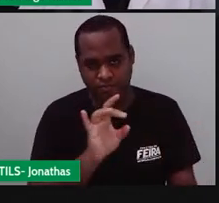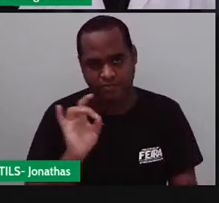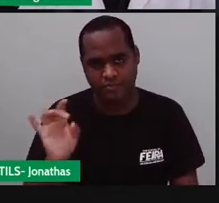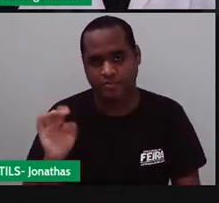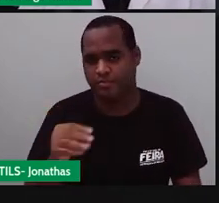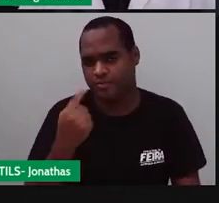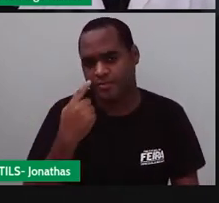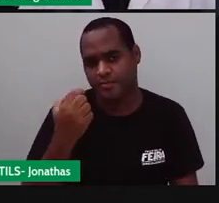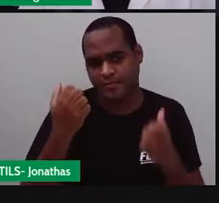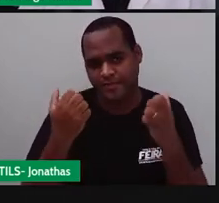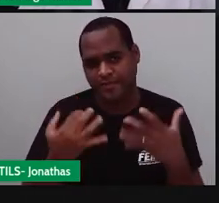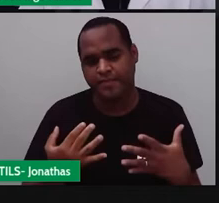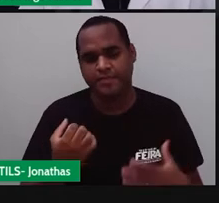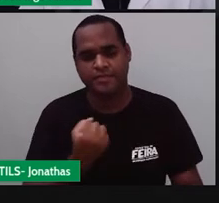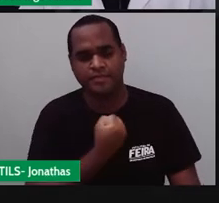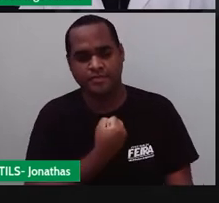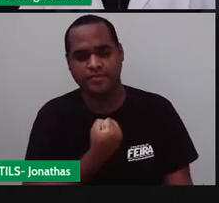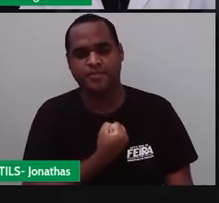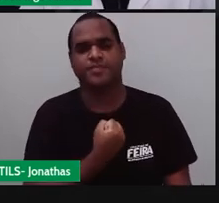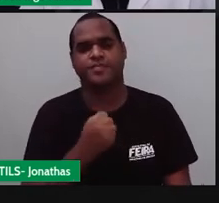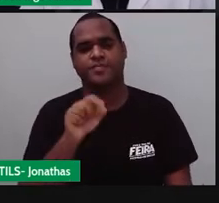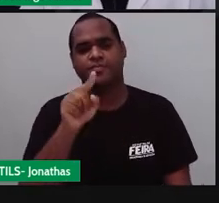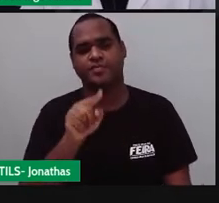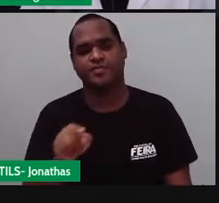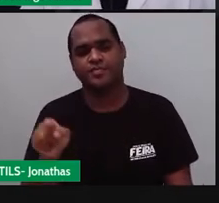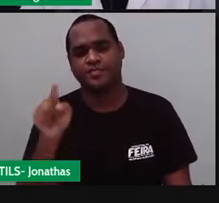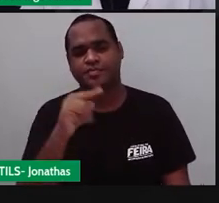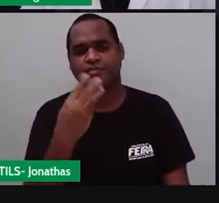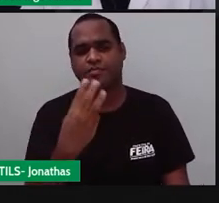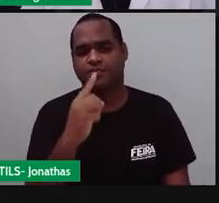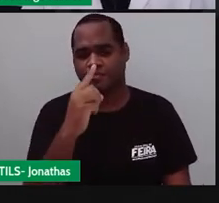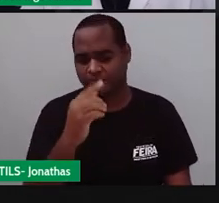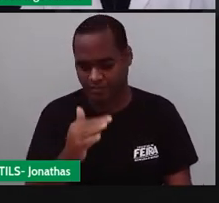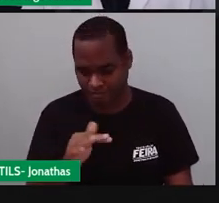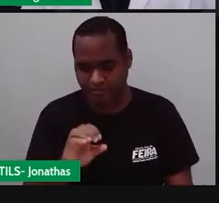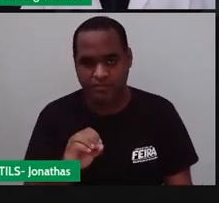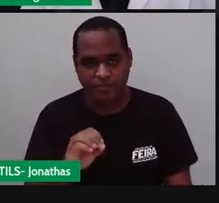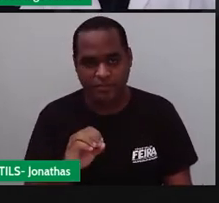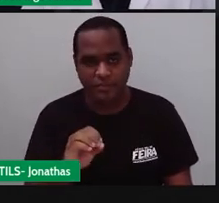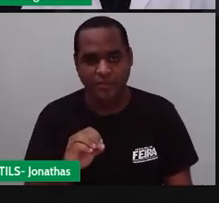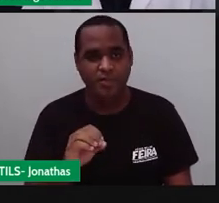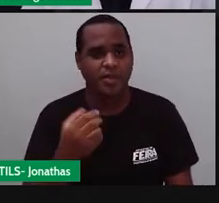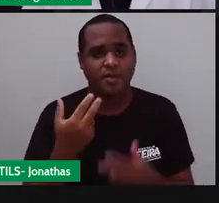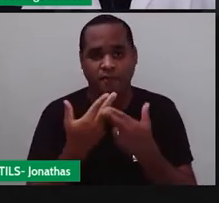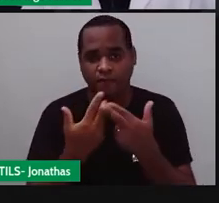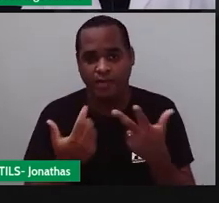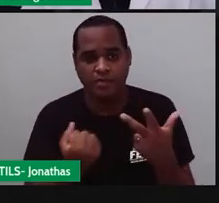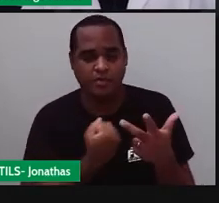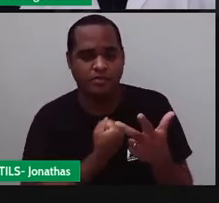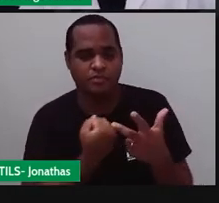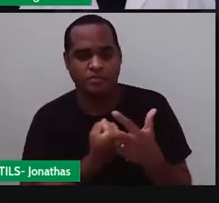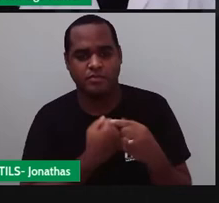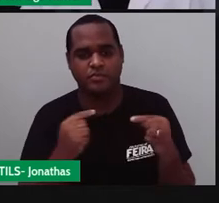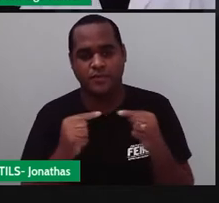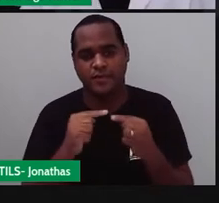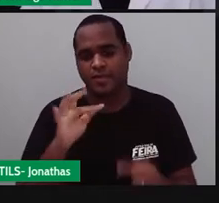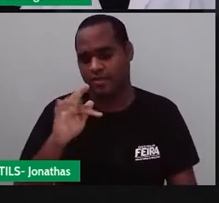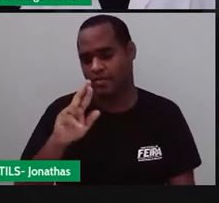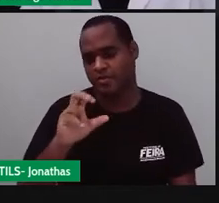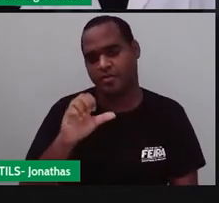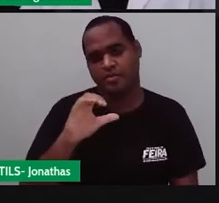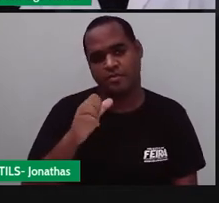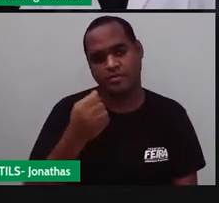são números racionais escritos na forma fracionária, na forma de fração.